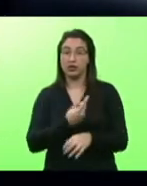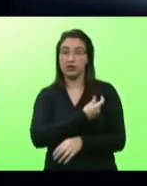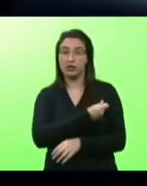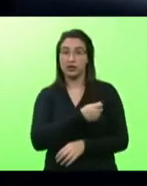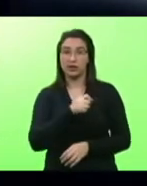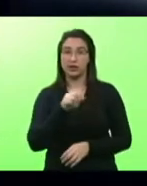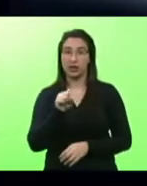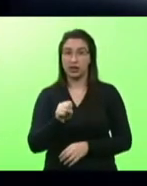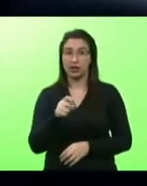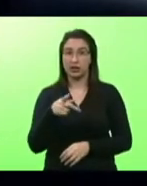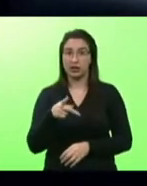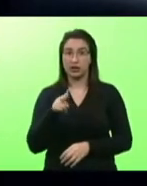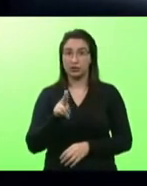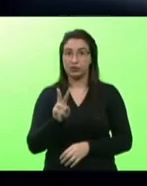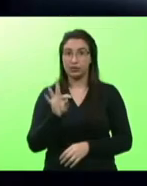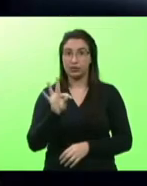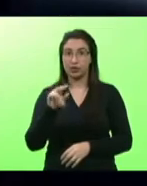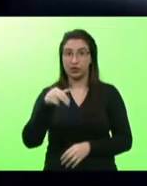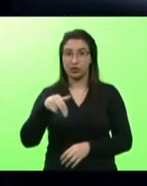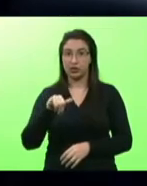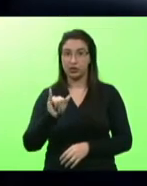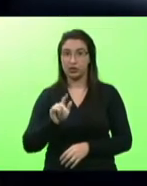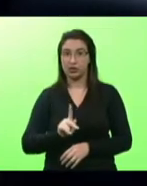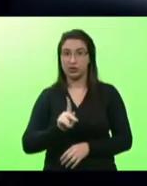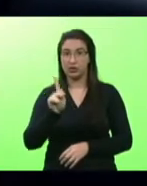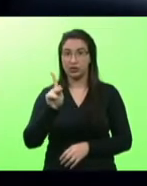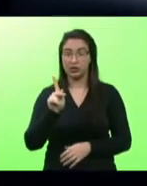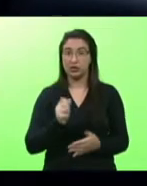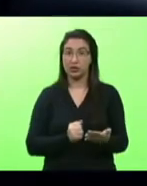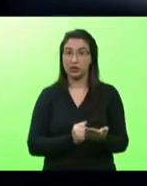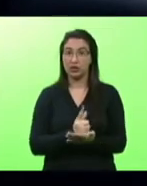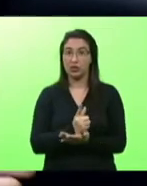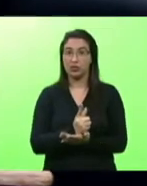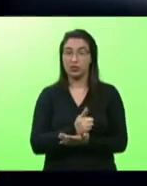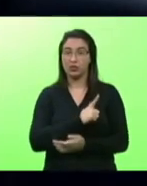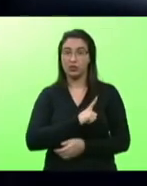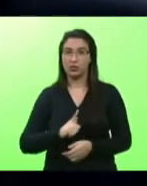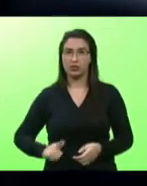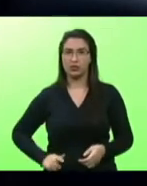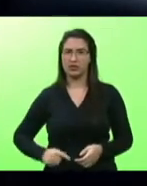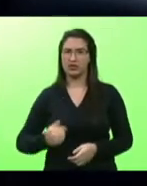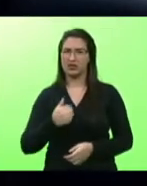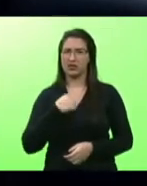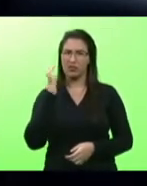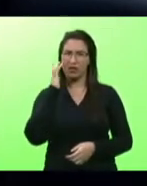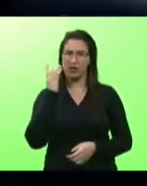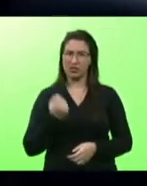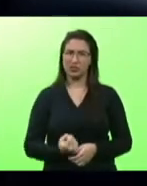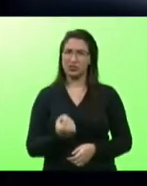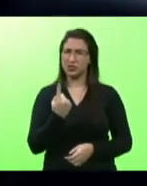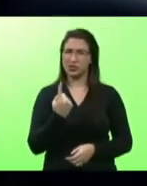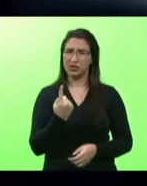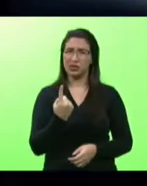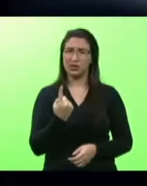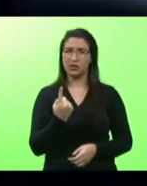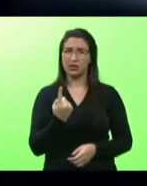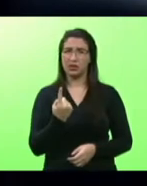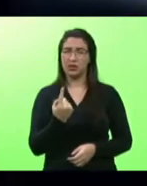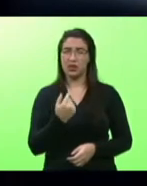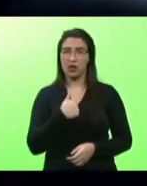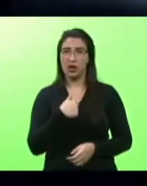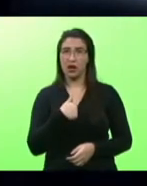nas compras que os governadores fizeram eu estranho um pouco isso e não estou fazendo aqui nenhuma